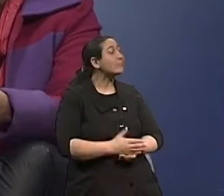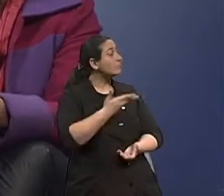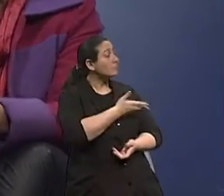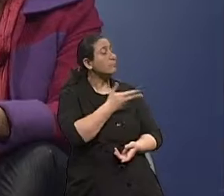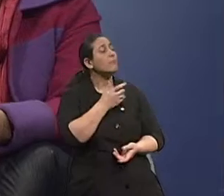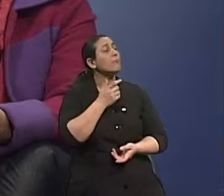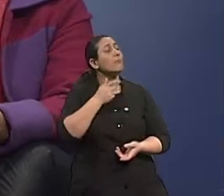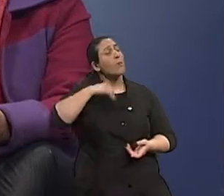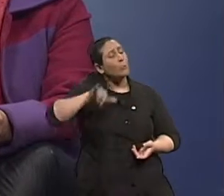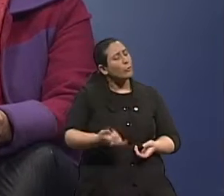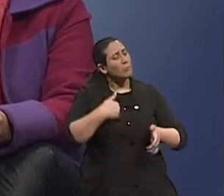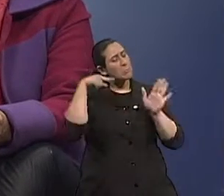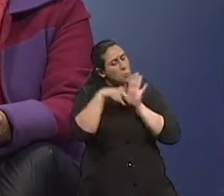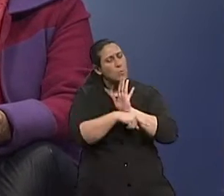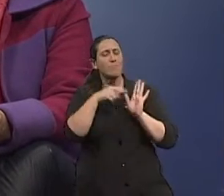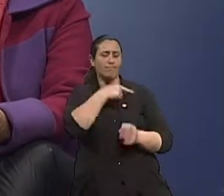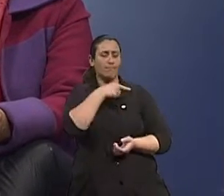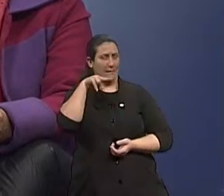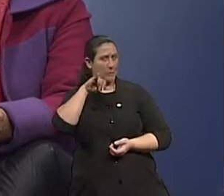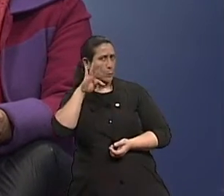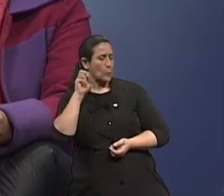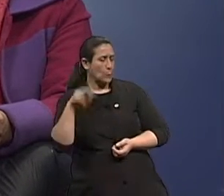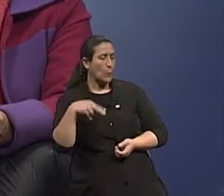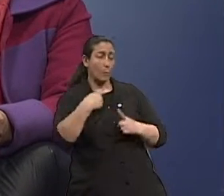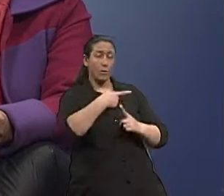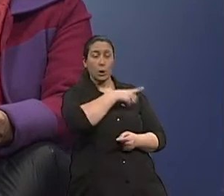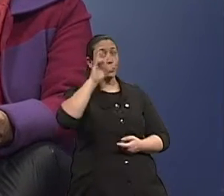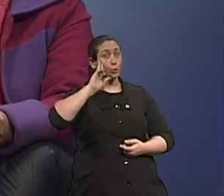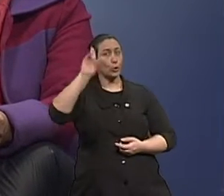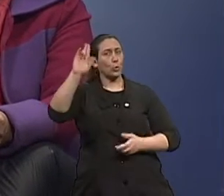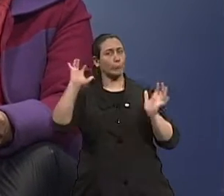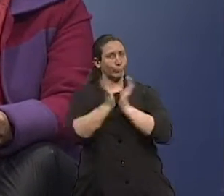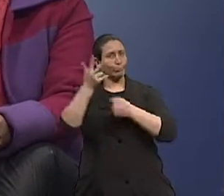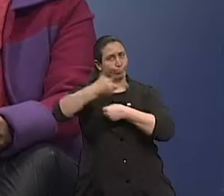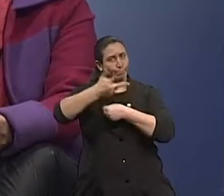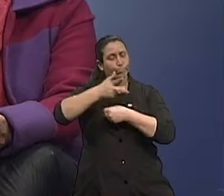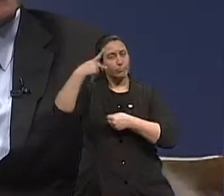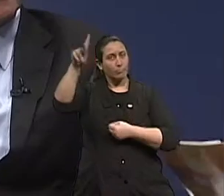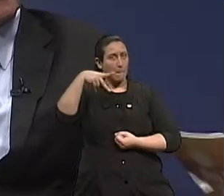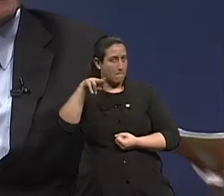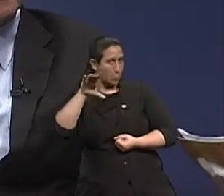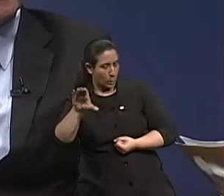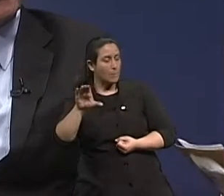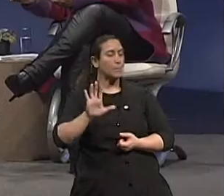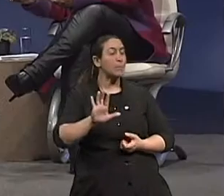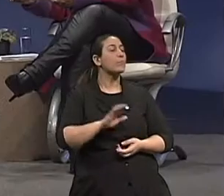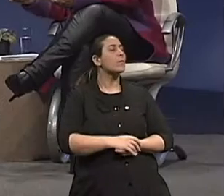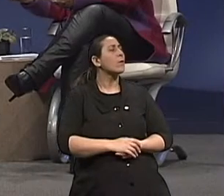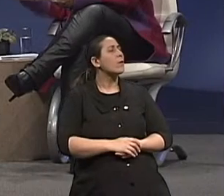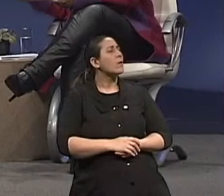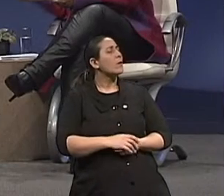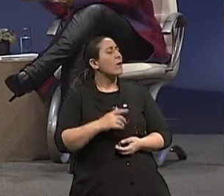a nossa conversa, então, aqui, eu converso, então, com o diretor do Instituto de Geriatria e Gerontologia da PUC, Dr. Newton Terra. A